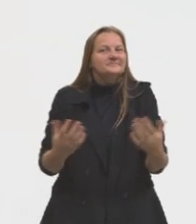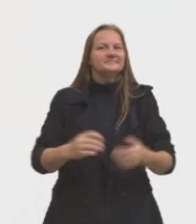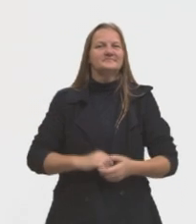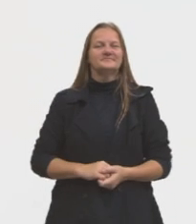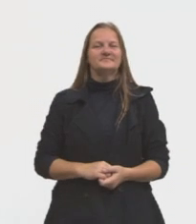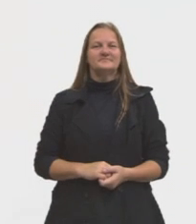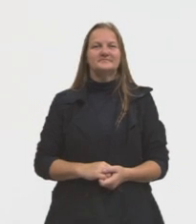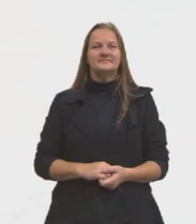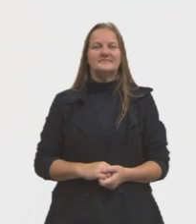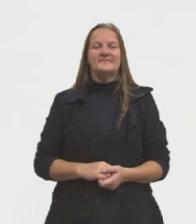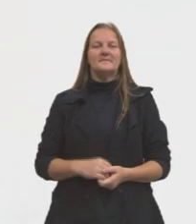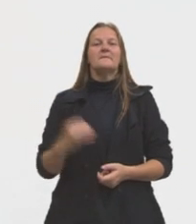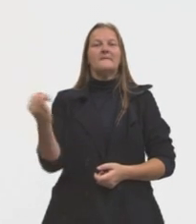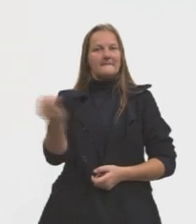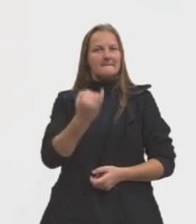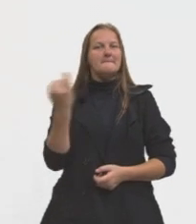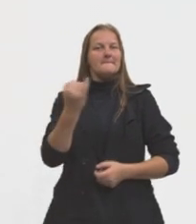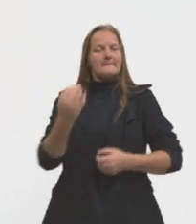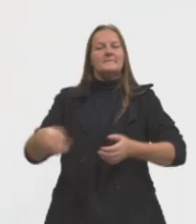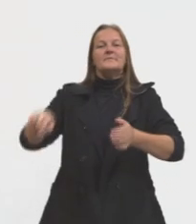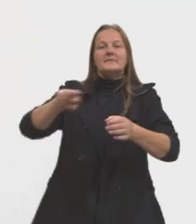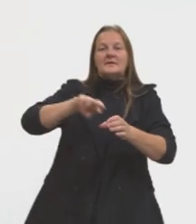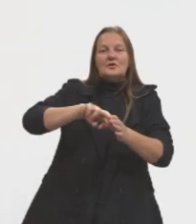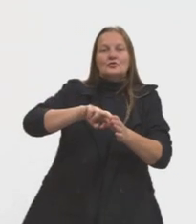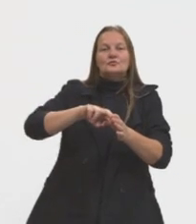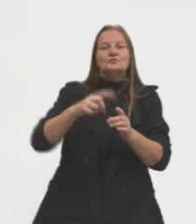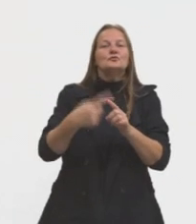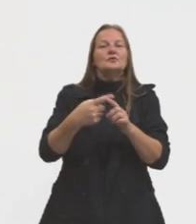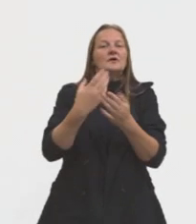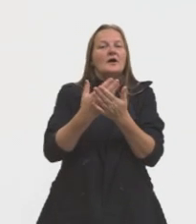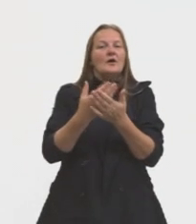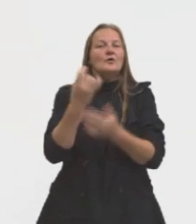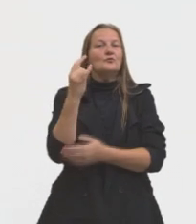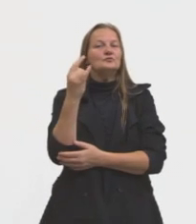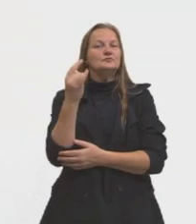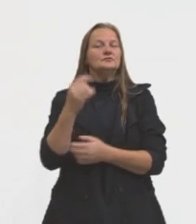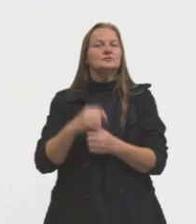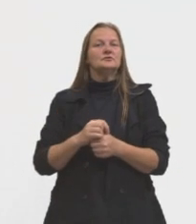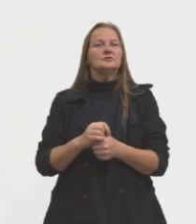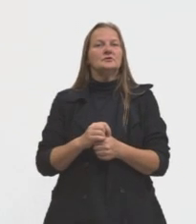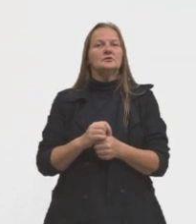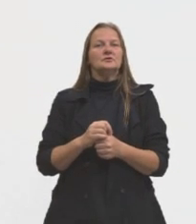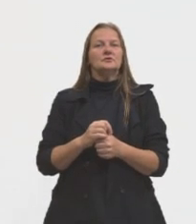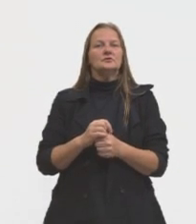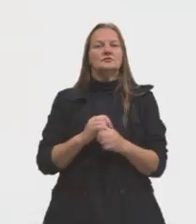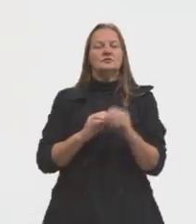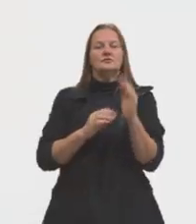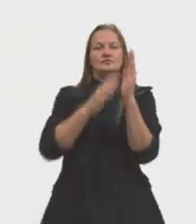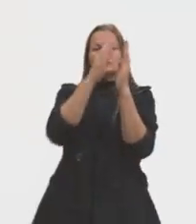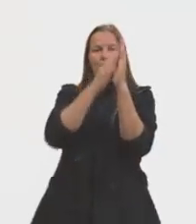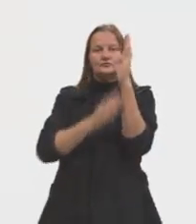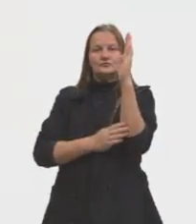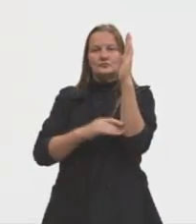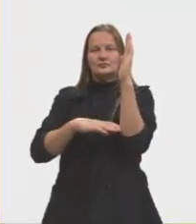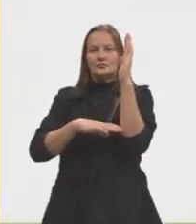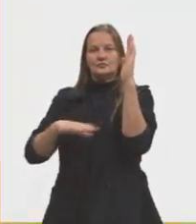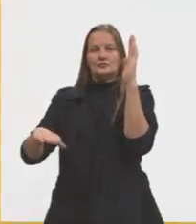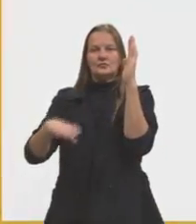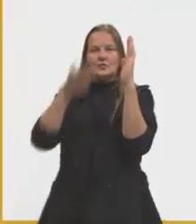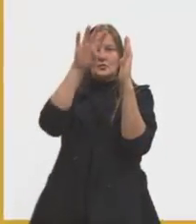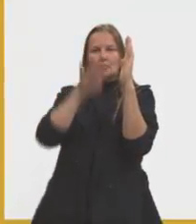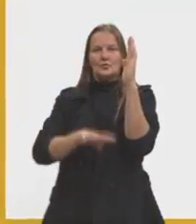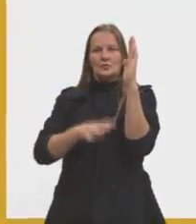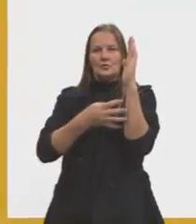Então, importante, então, retomar o a gente viu na última aula sobre sistemas de coordenadas, que são referências, então, utilizadas